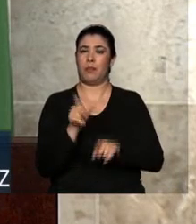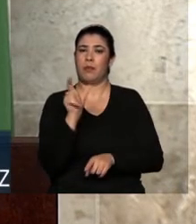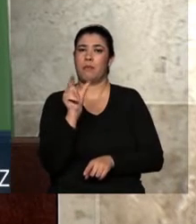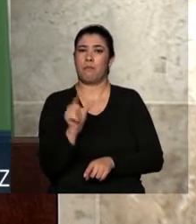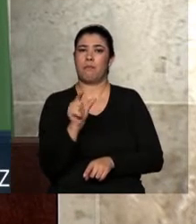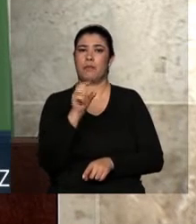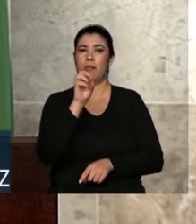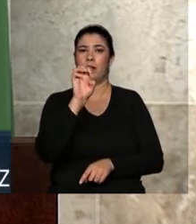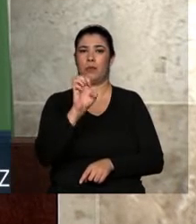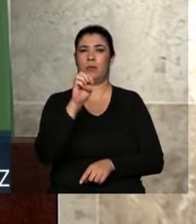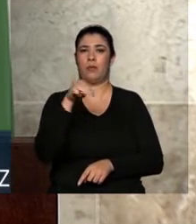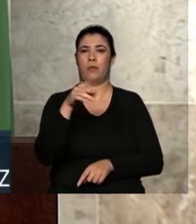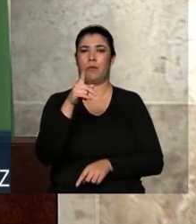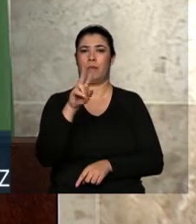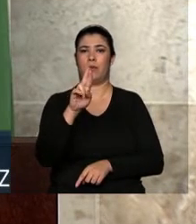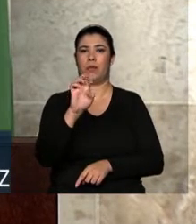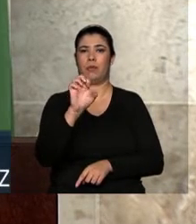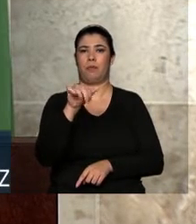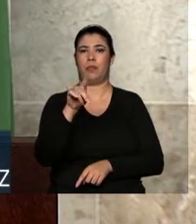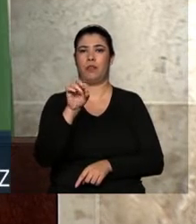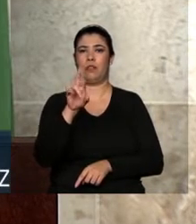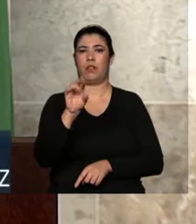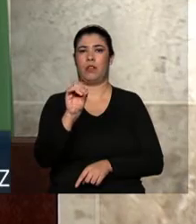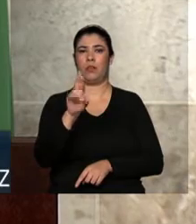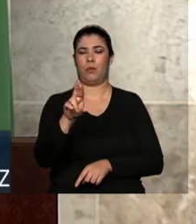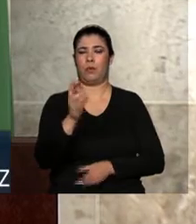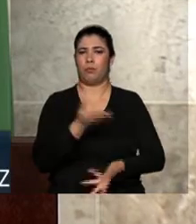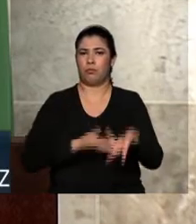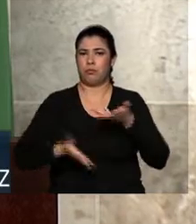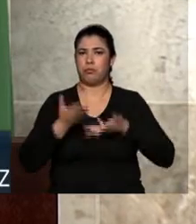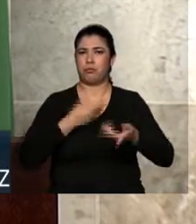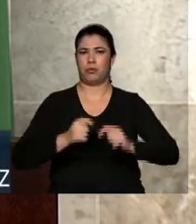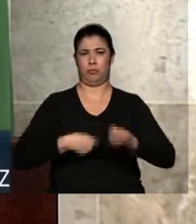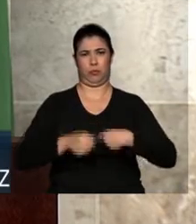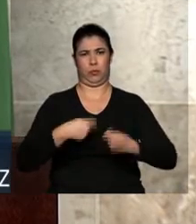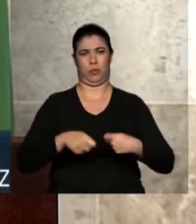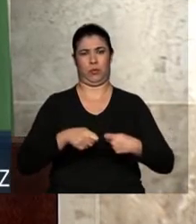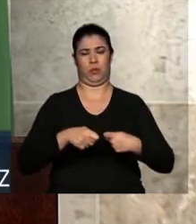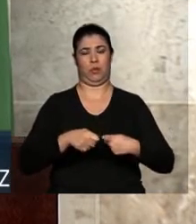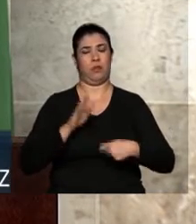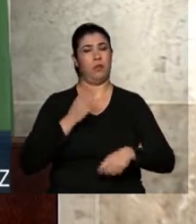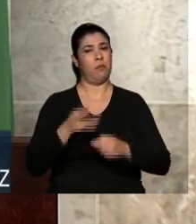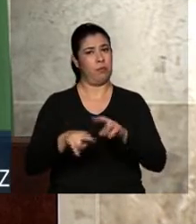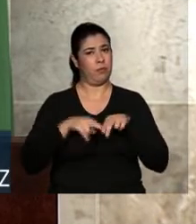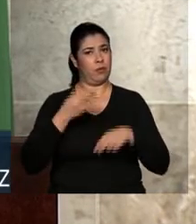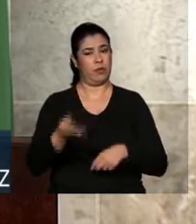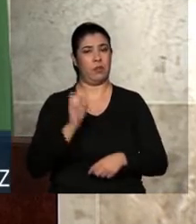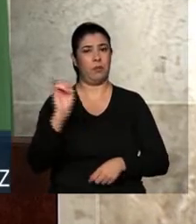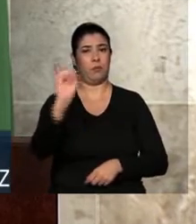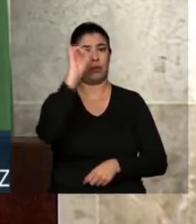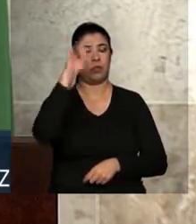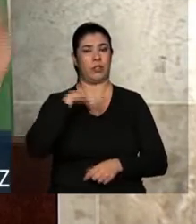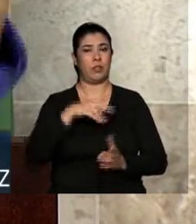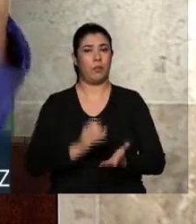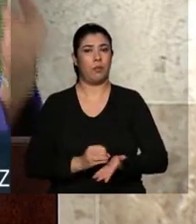isso com qualidade. Daí a importância do Pronatec estar por trás,